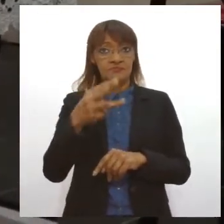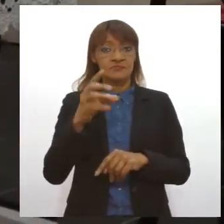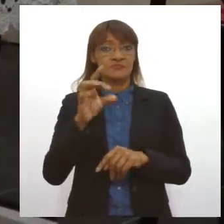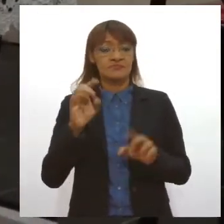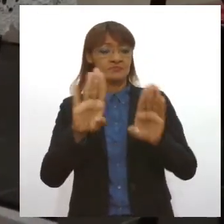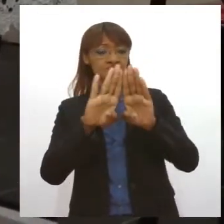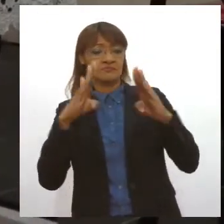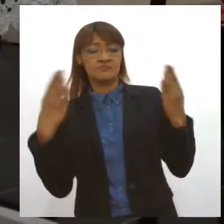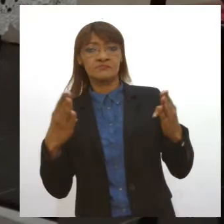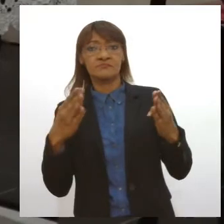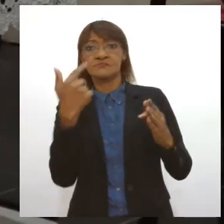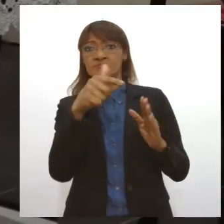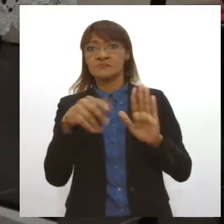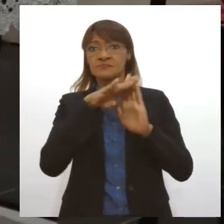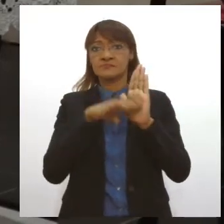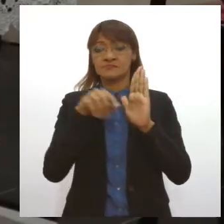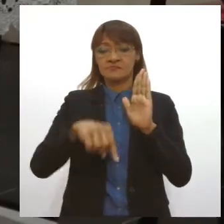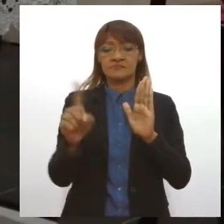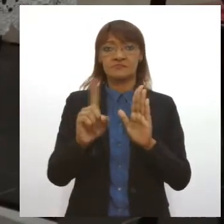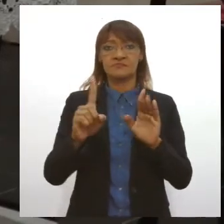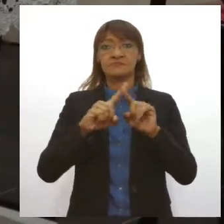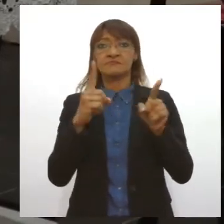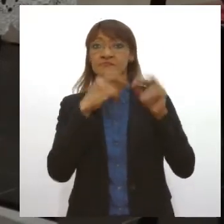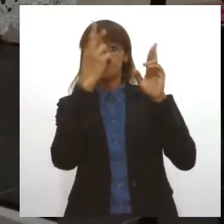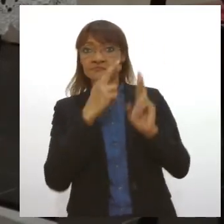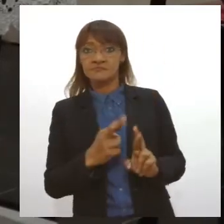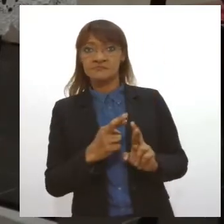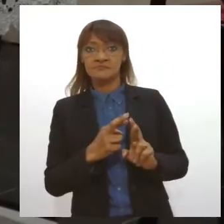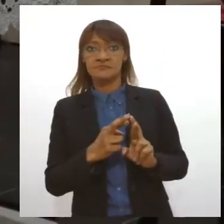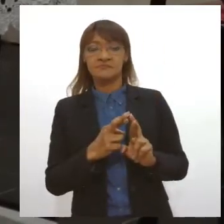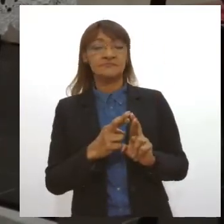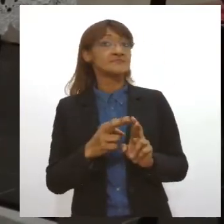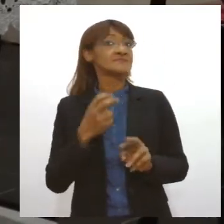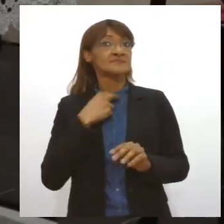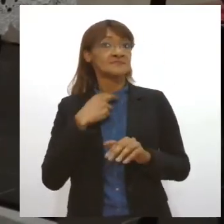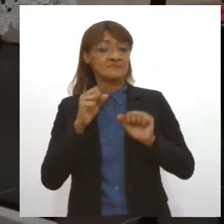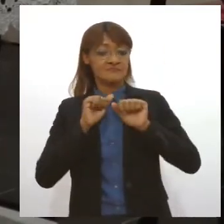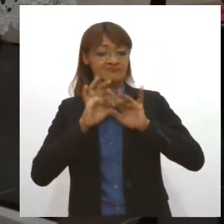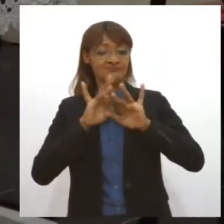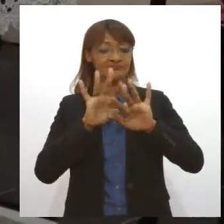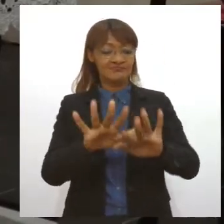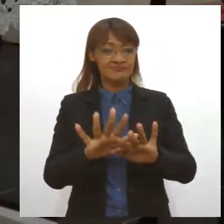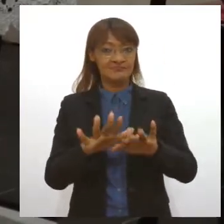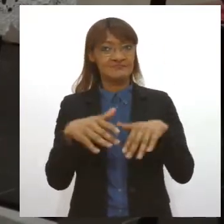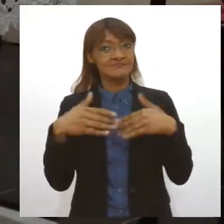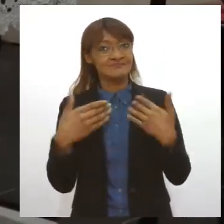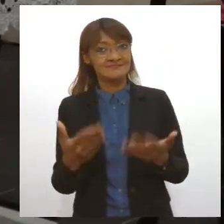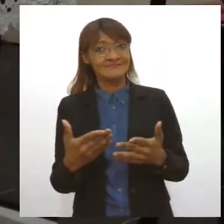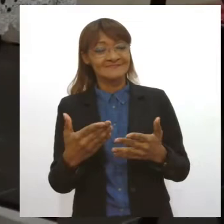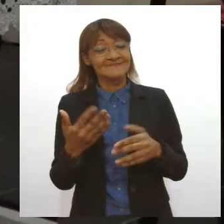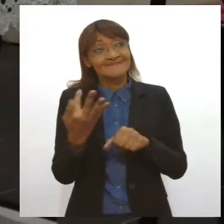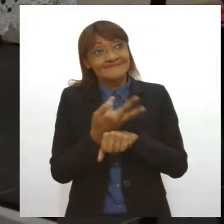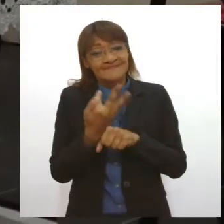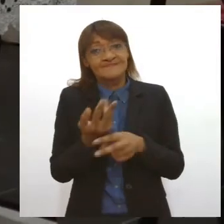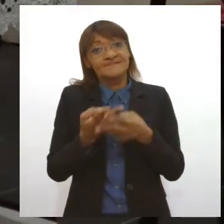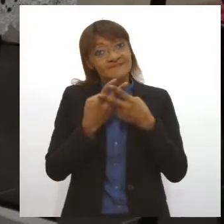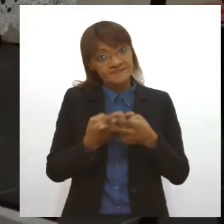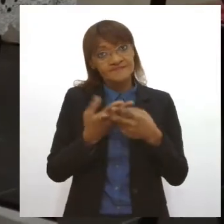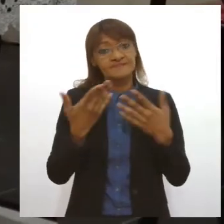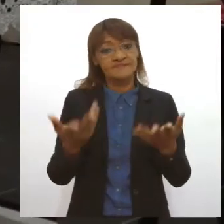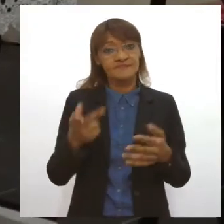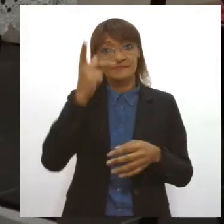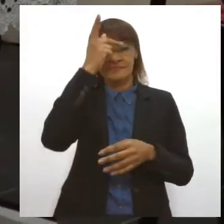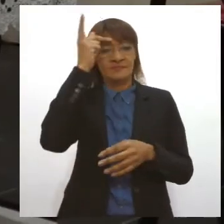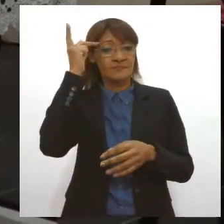justamente para favorecer a esperança. Mas nada de aglomeração, né? A gente tem que passar alguns sufocos porque as pessoas querem, né?